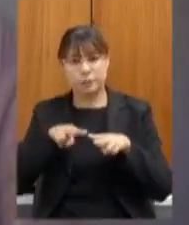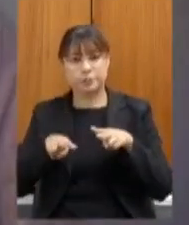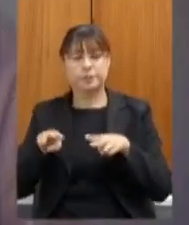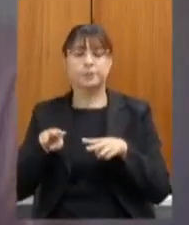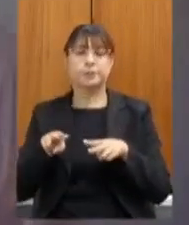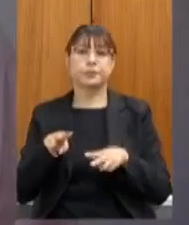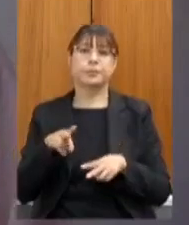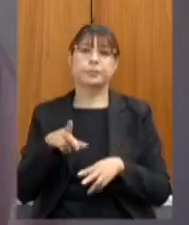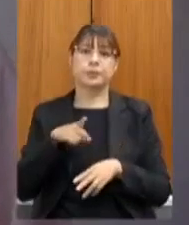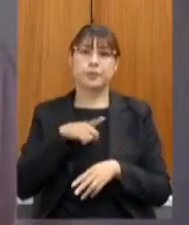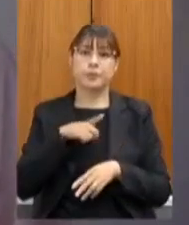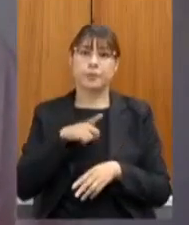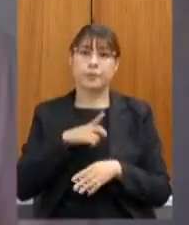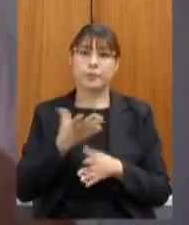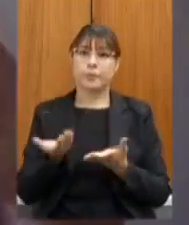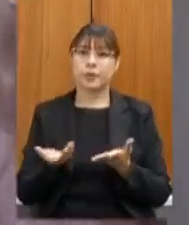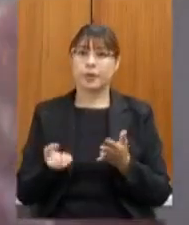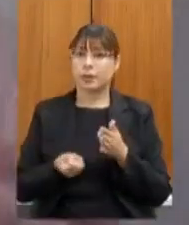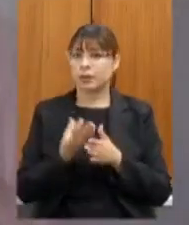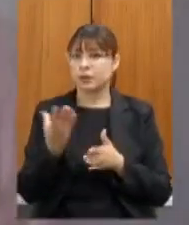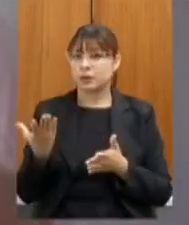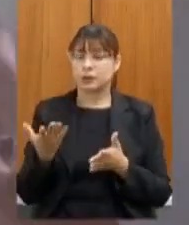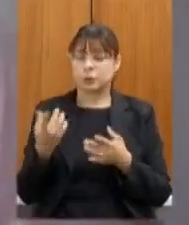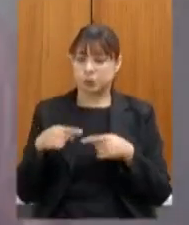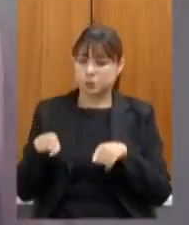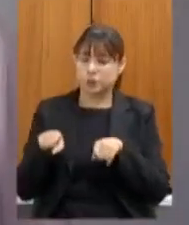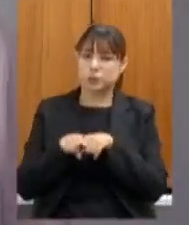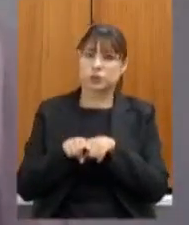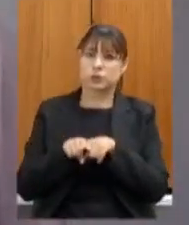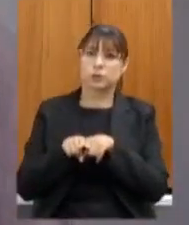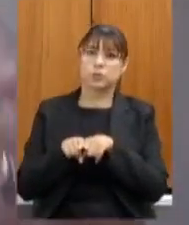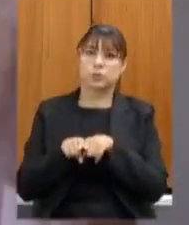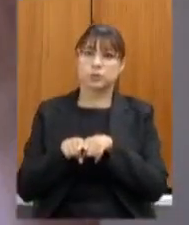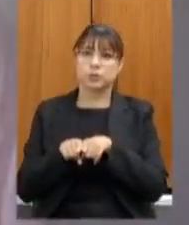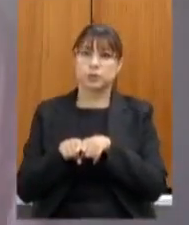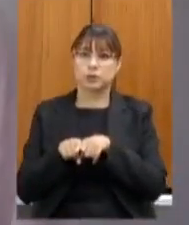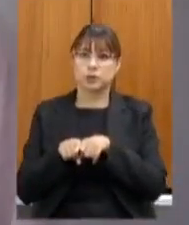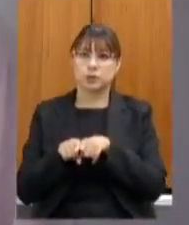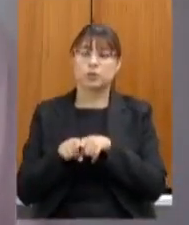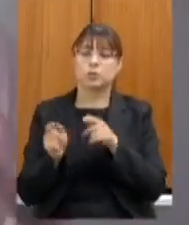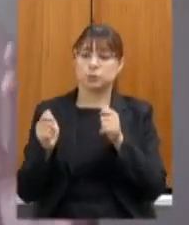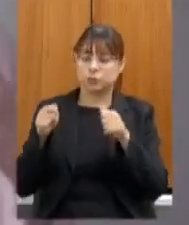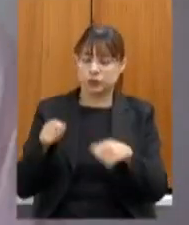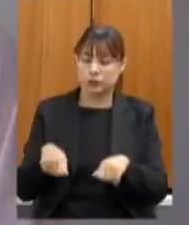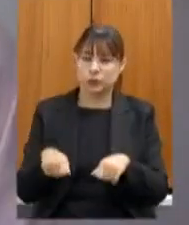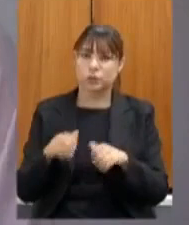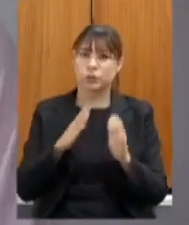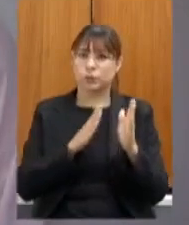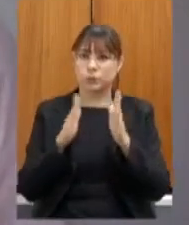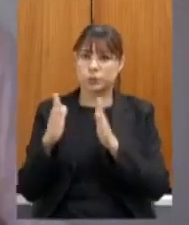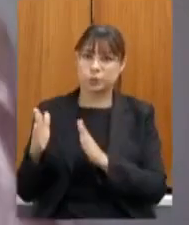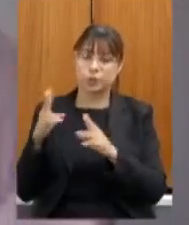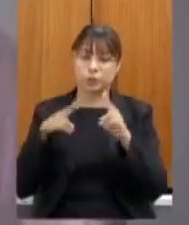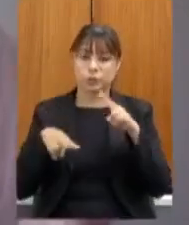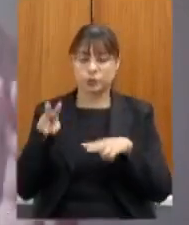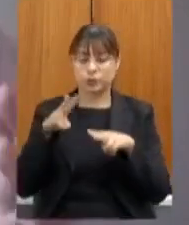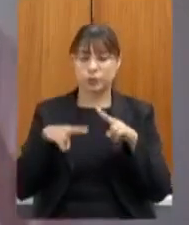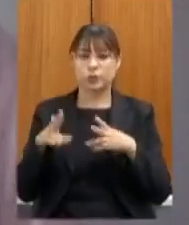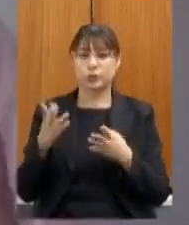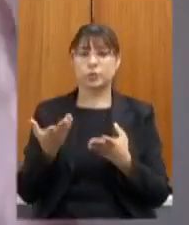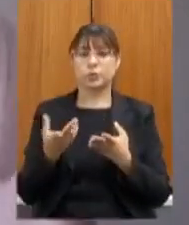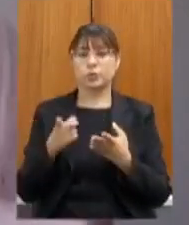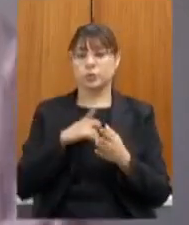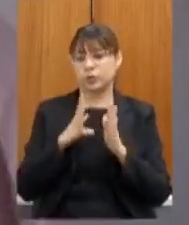interação de muitos parceiros e muitas entidades e que viabilizou um processo avaliativo numa matriz de